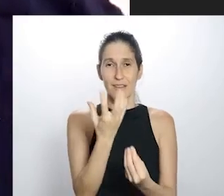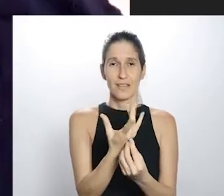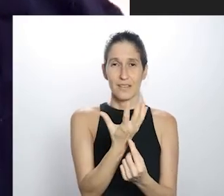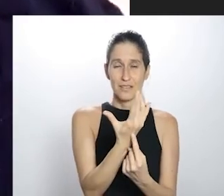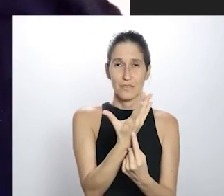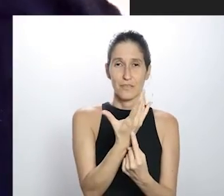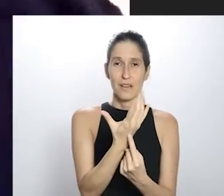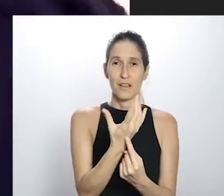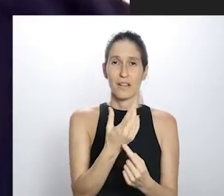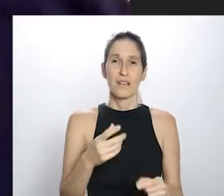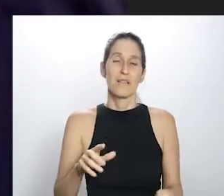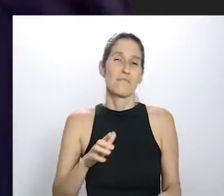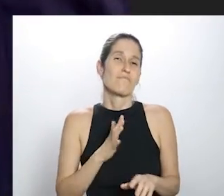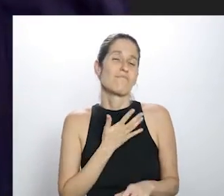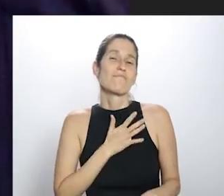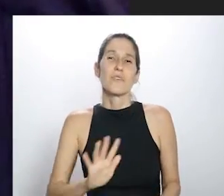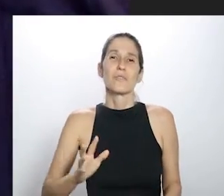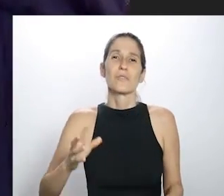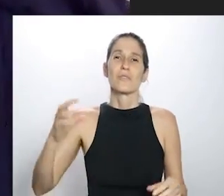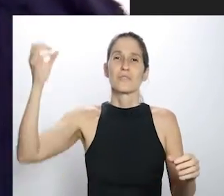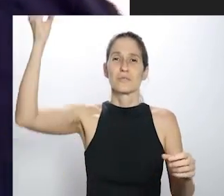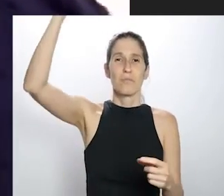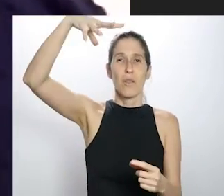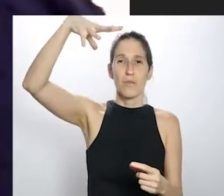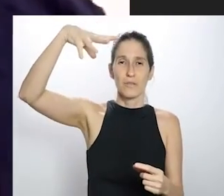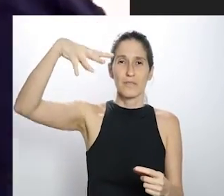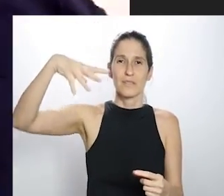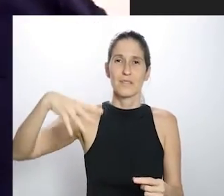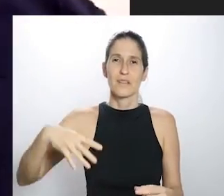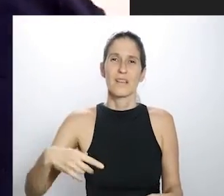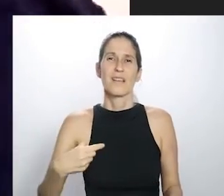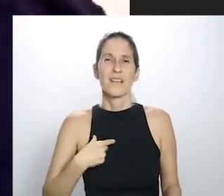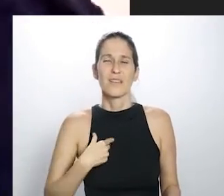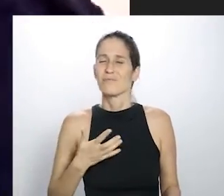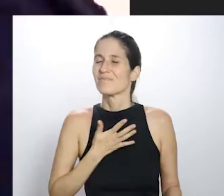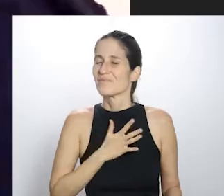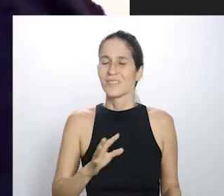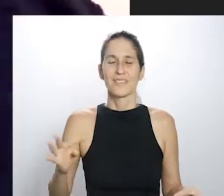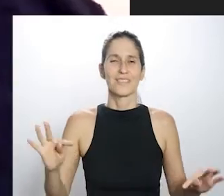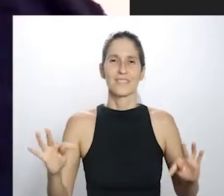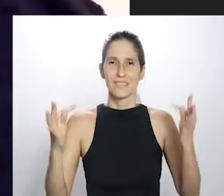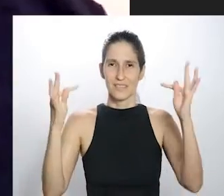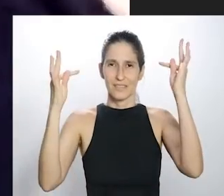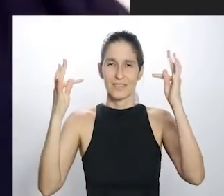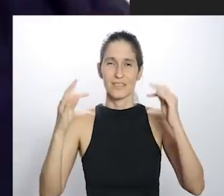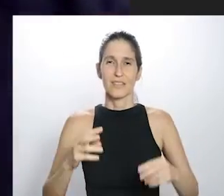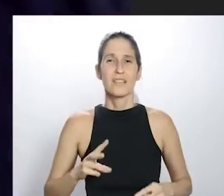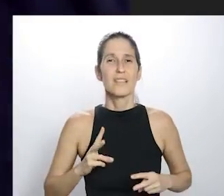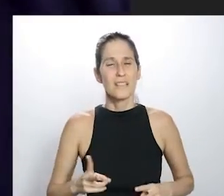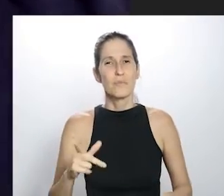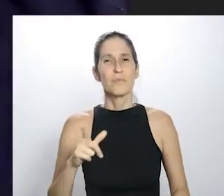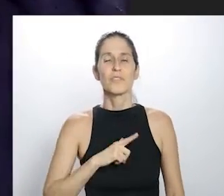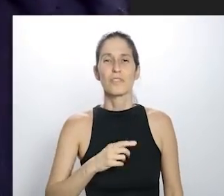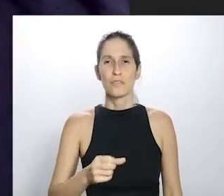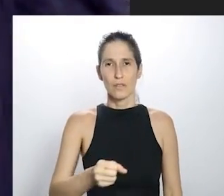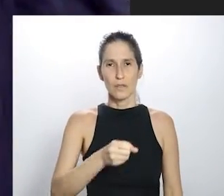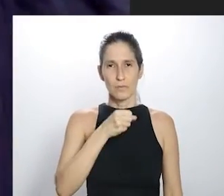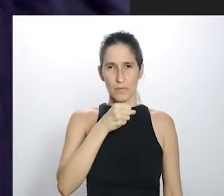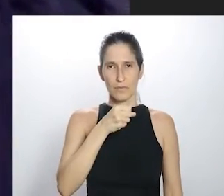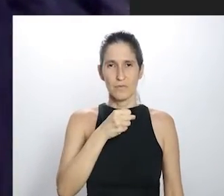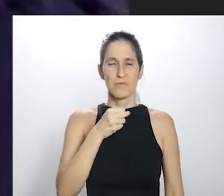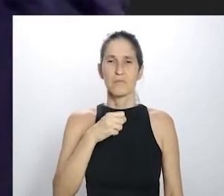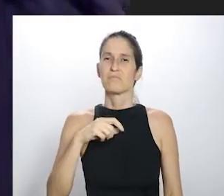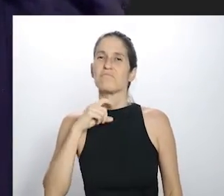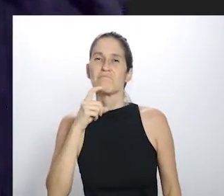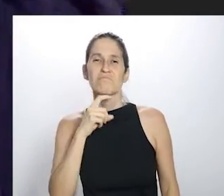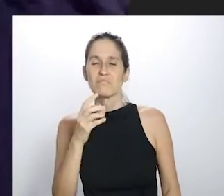velas que dez jantares com abajur. Então, para mim, está sendo realmente, eu, por exemplo, sempre tive um microfone em